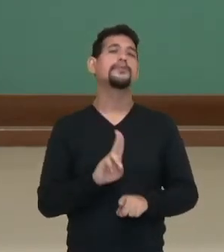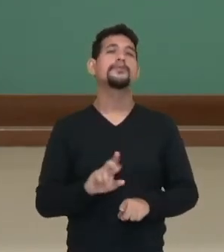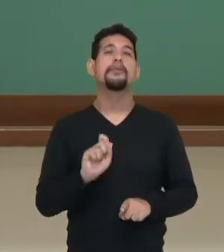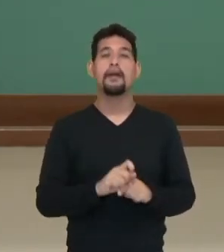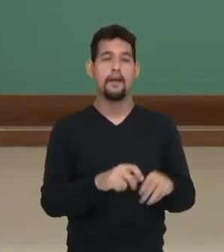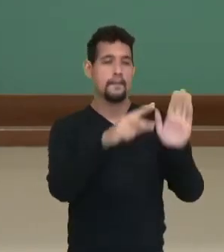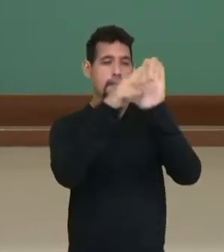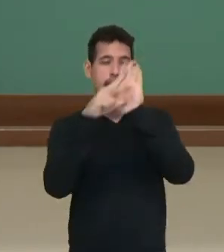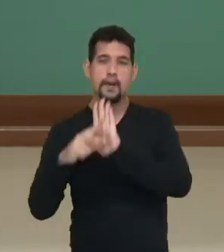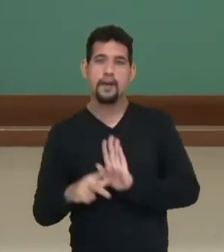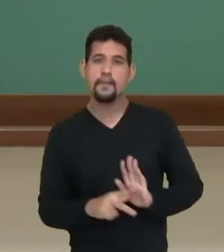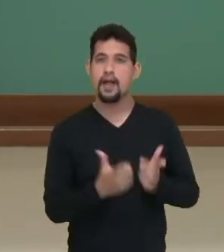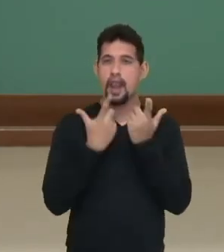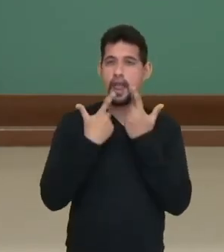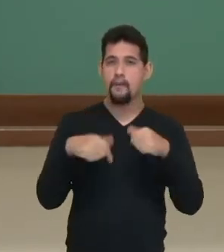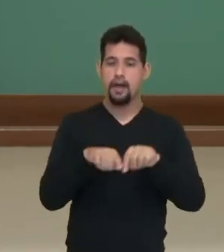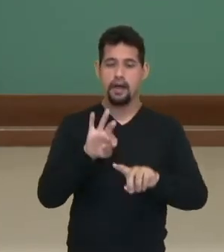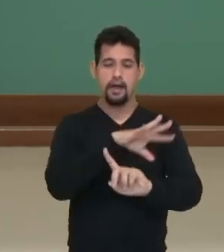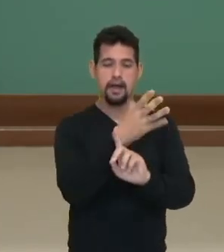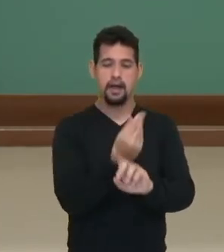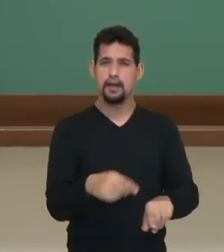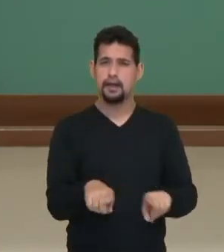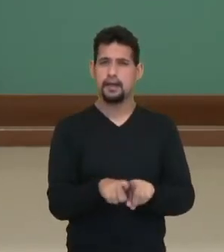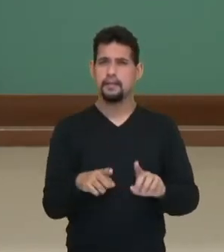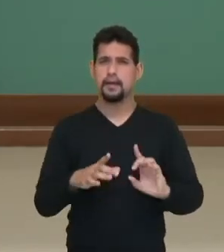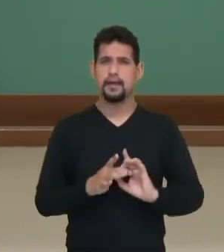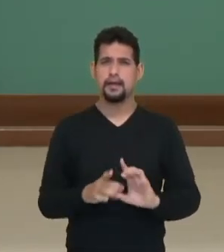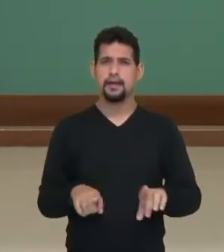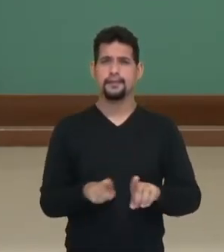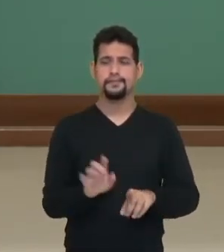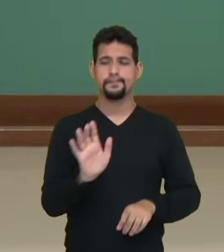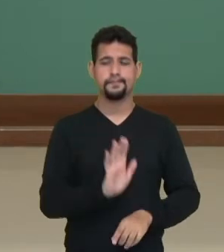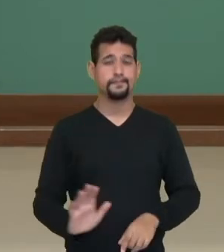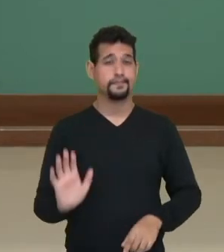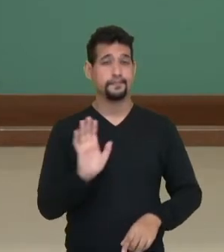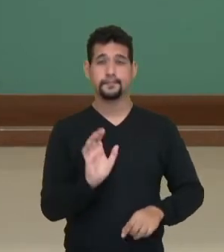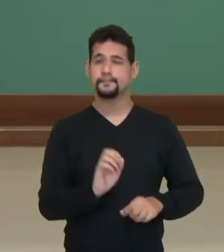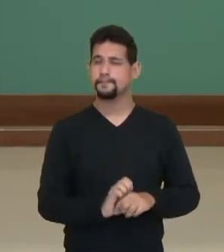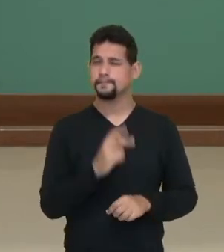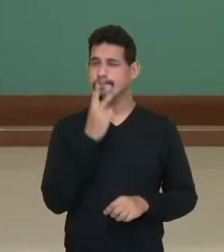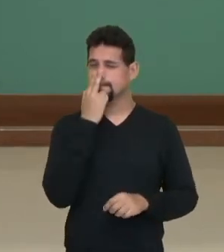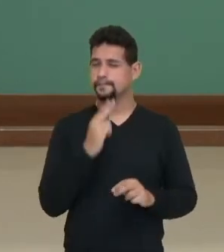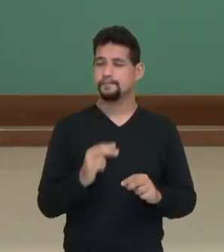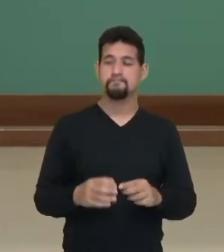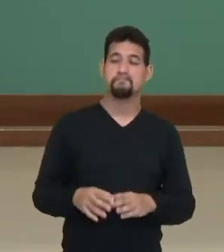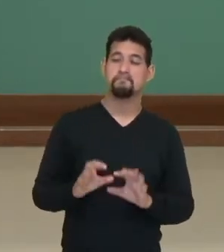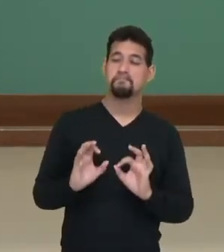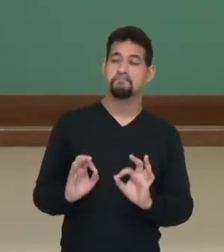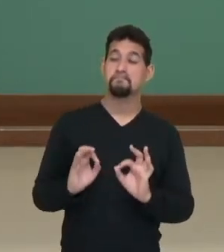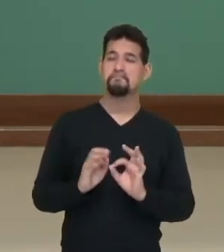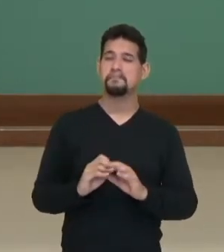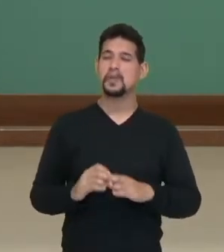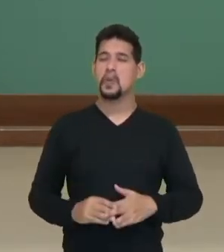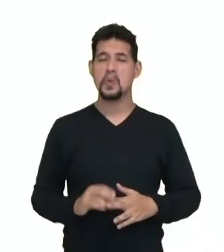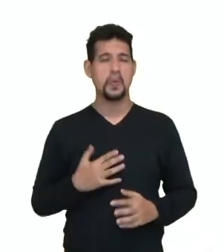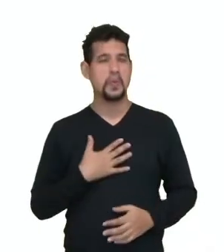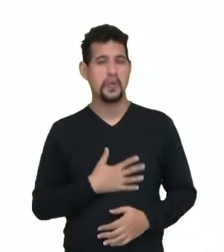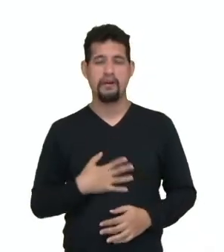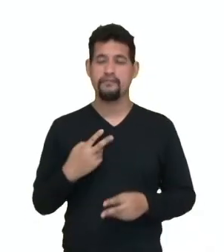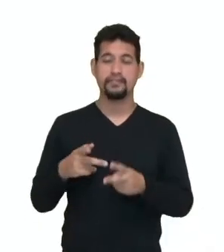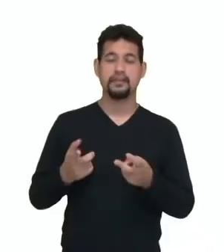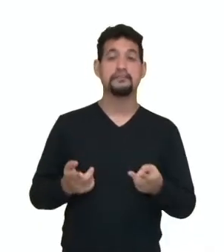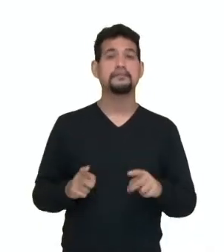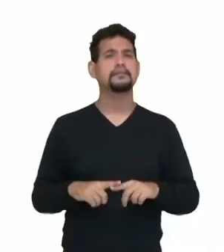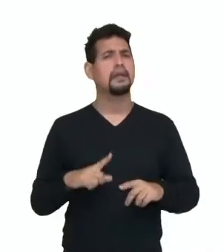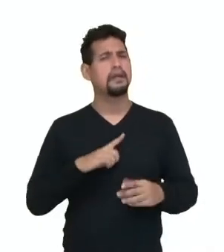apropria-se da linguagem artística para deixar o ambiente com uma cara mais formidável. Há